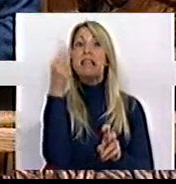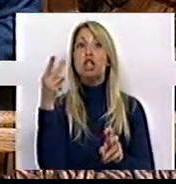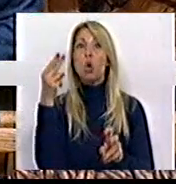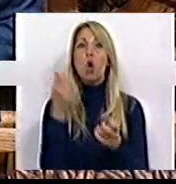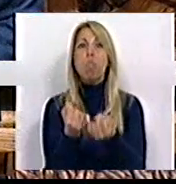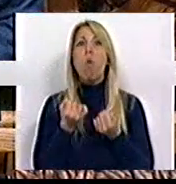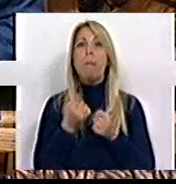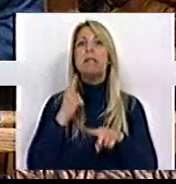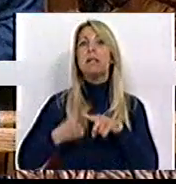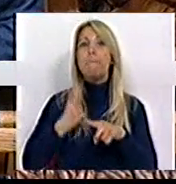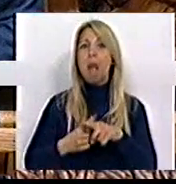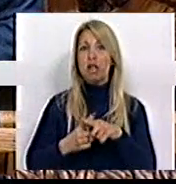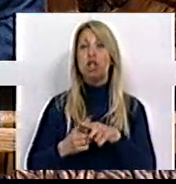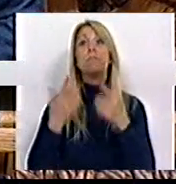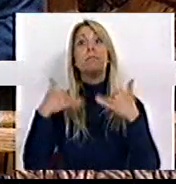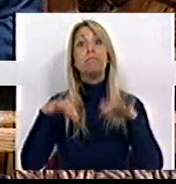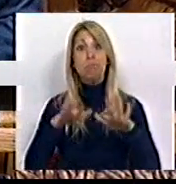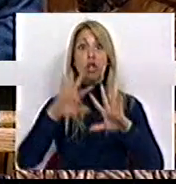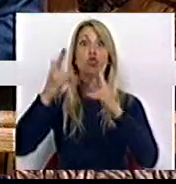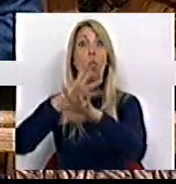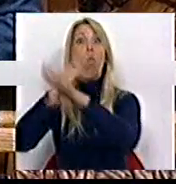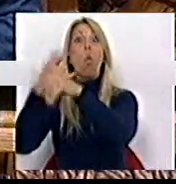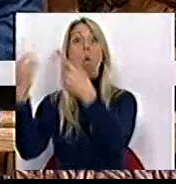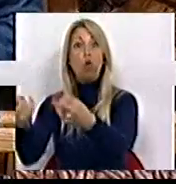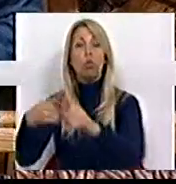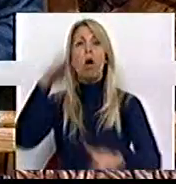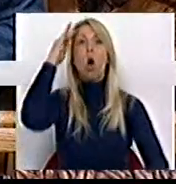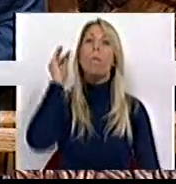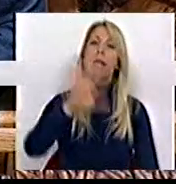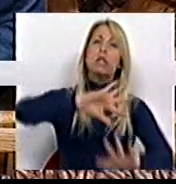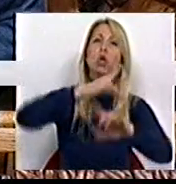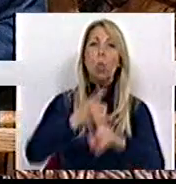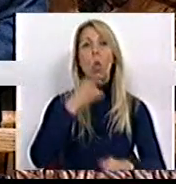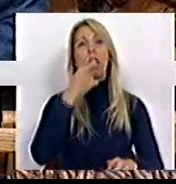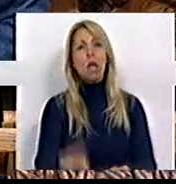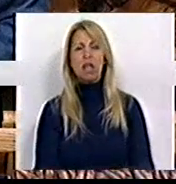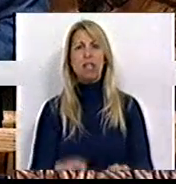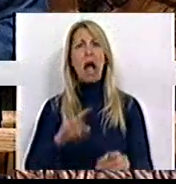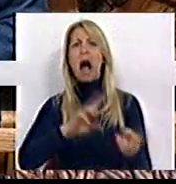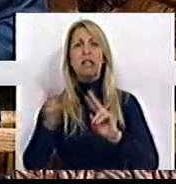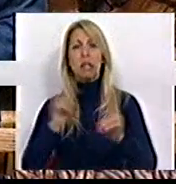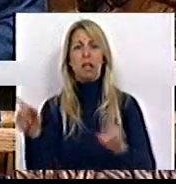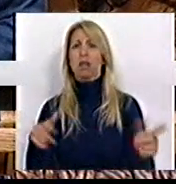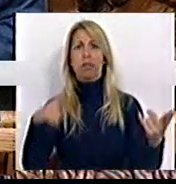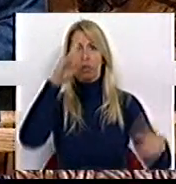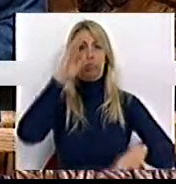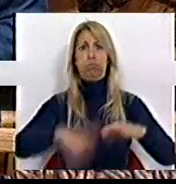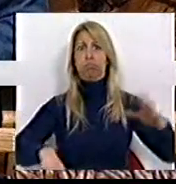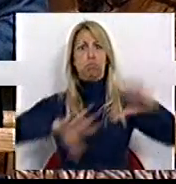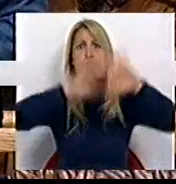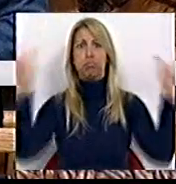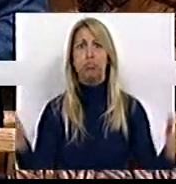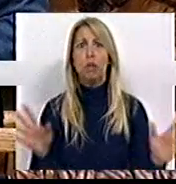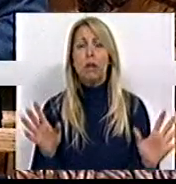Mas em muitas situações a recomendação era outra e apontava para alternativas completamente descabidas. O que essas aplicações